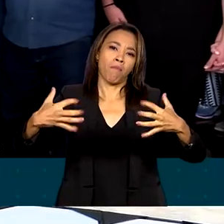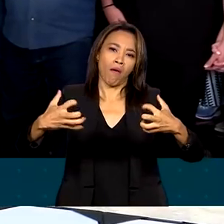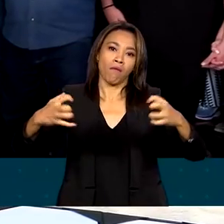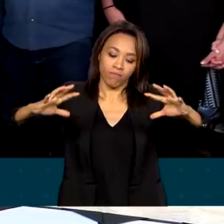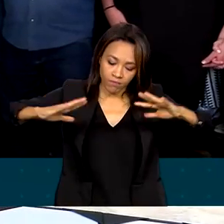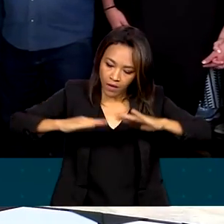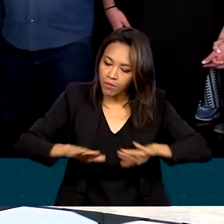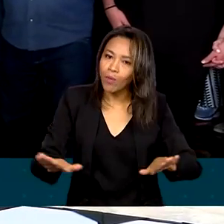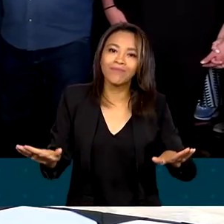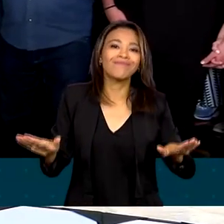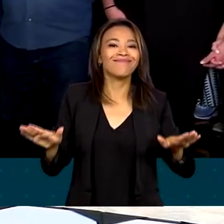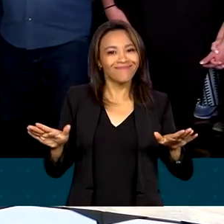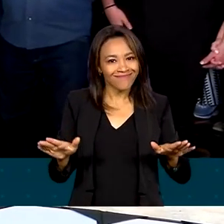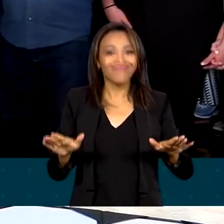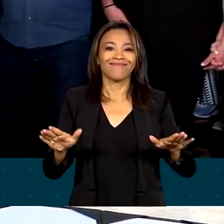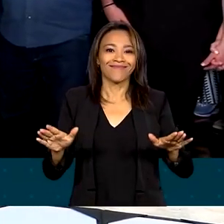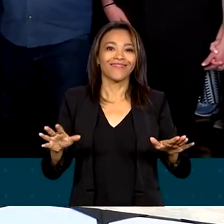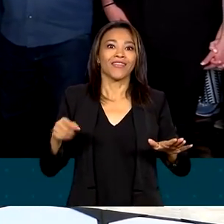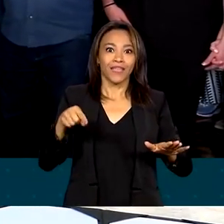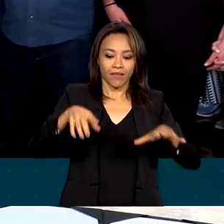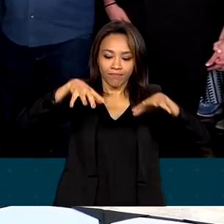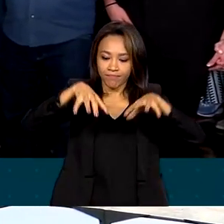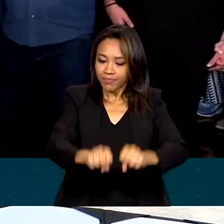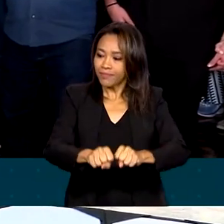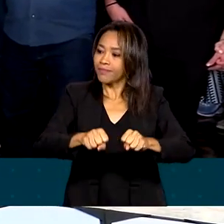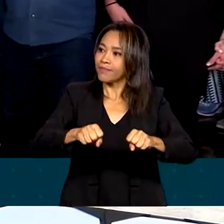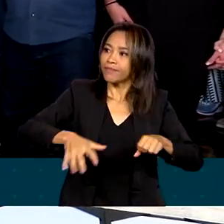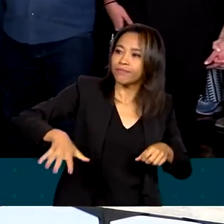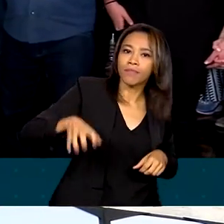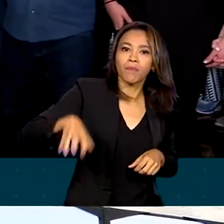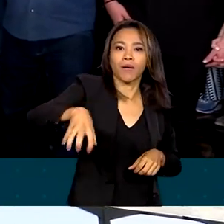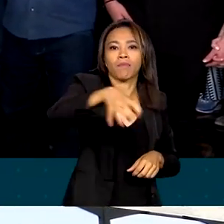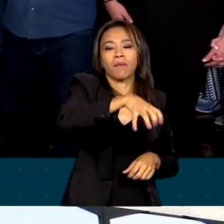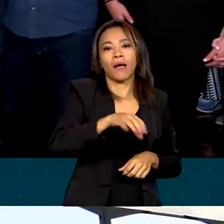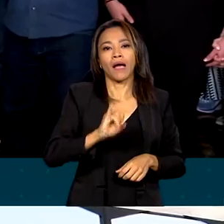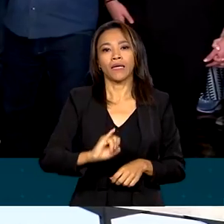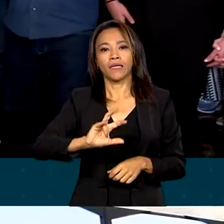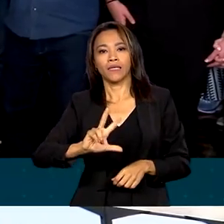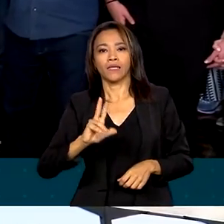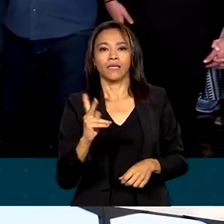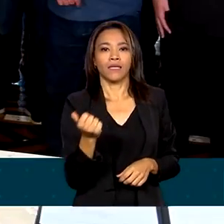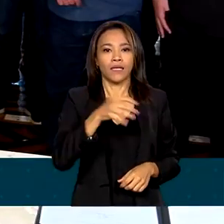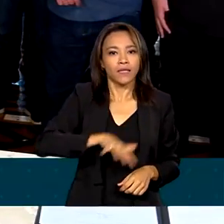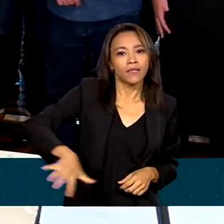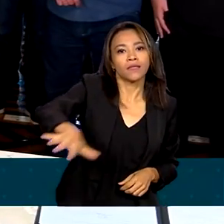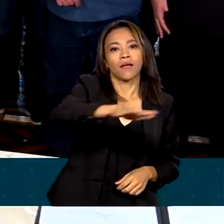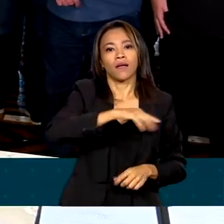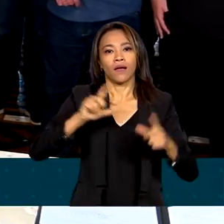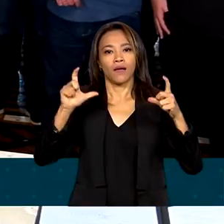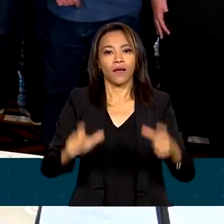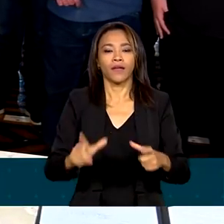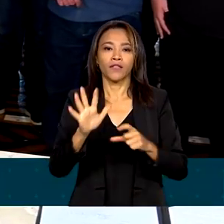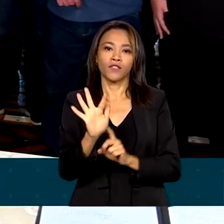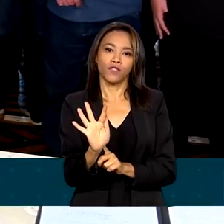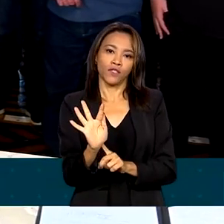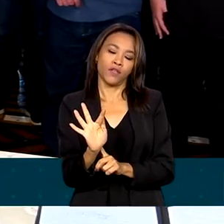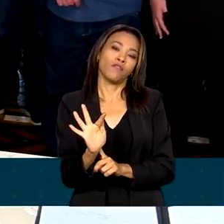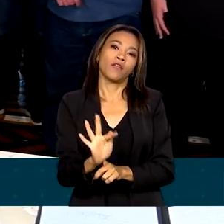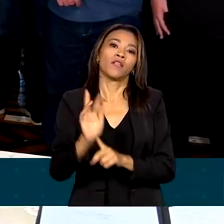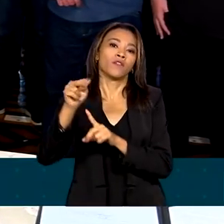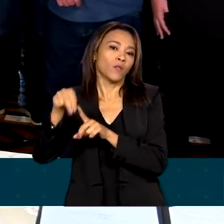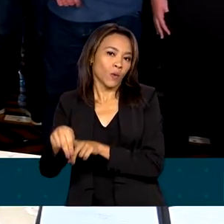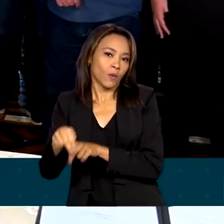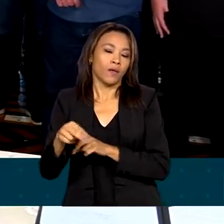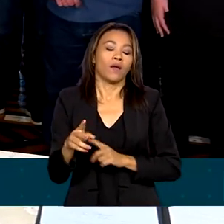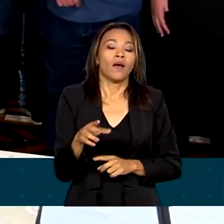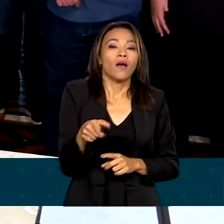ao domínio, à propriedade do arquipélago de Fernando de Noronha. Estamos inaugurando uma nova era,